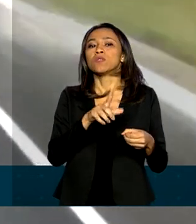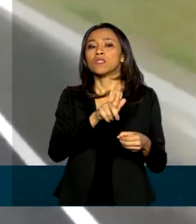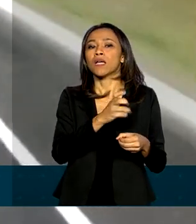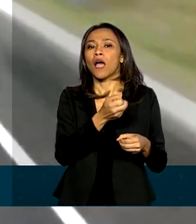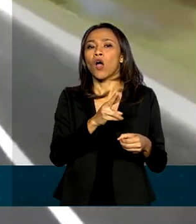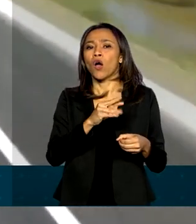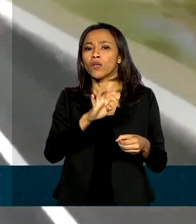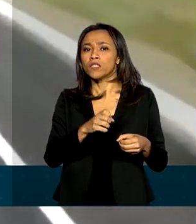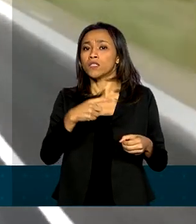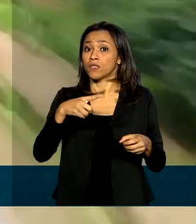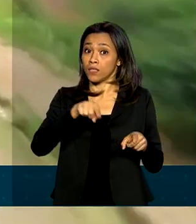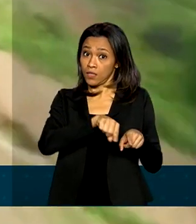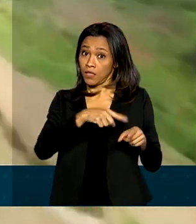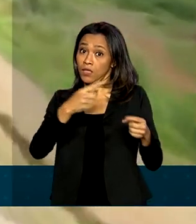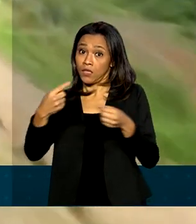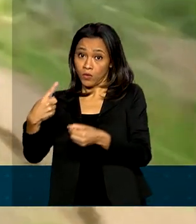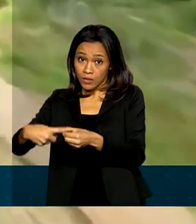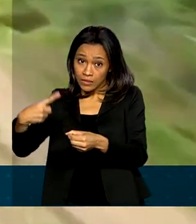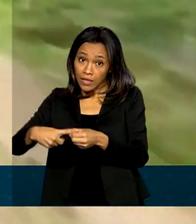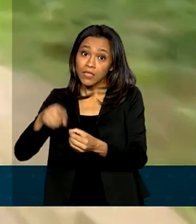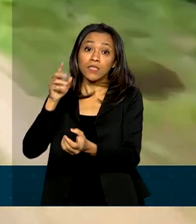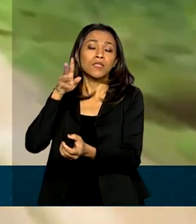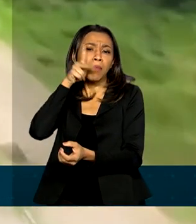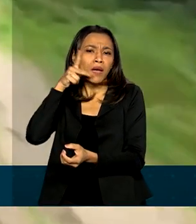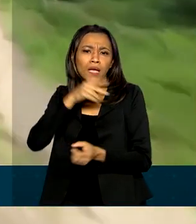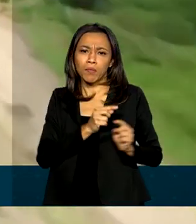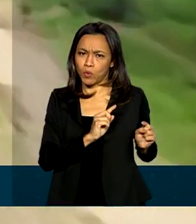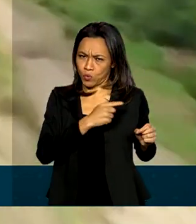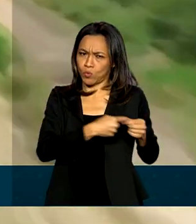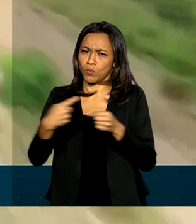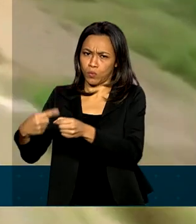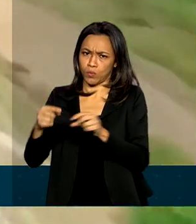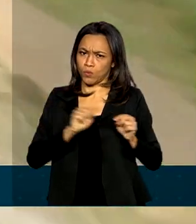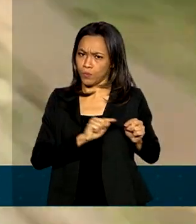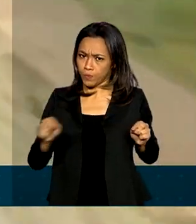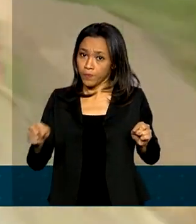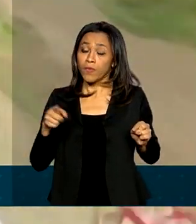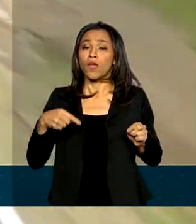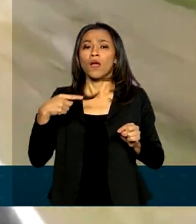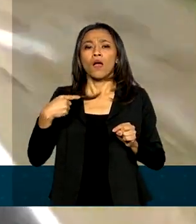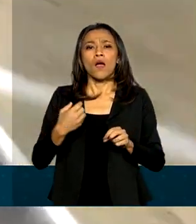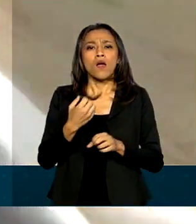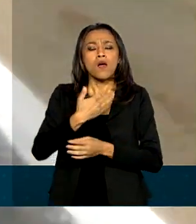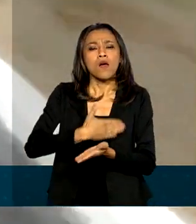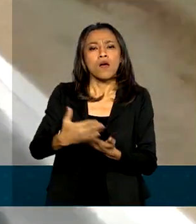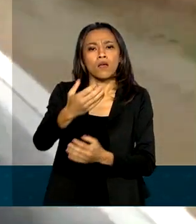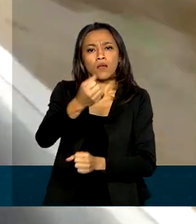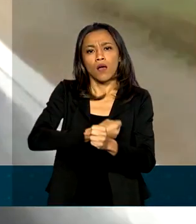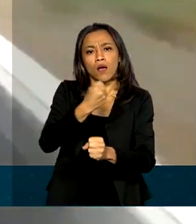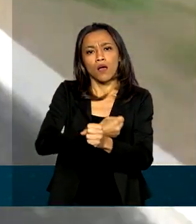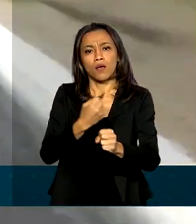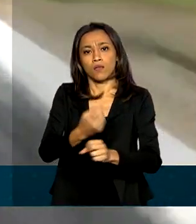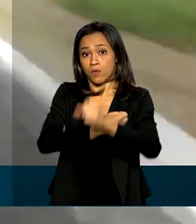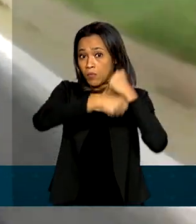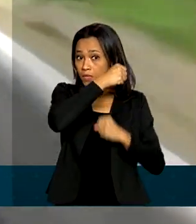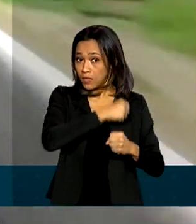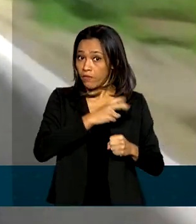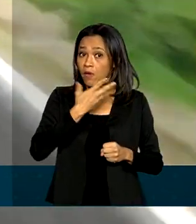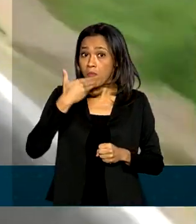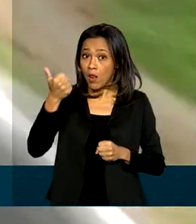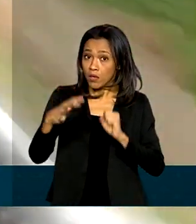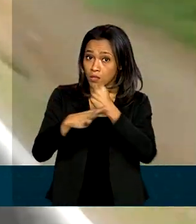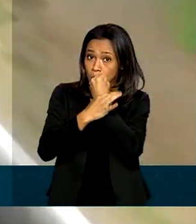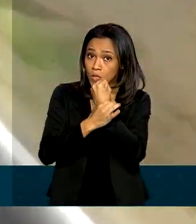Olinda, na Paraíba. Segundo o Ministério da Infraestrutura, a obra foi iniciada no ano passado e vai melhorar a segurança, a